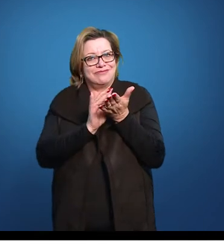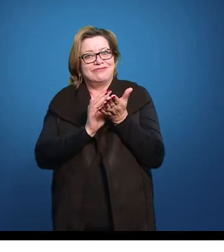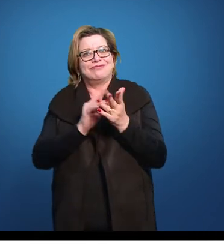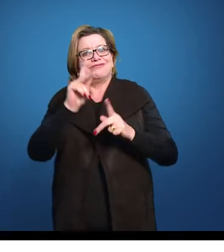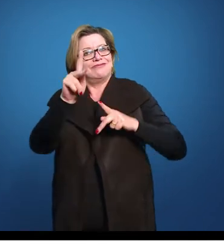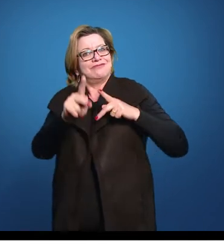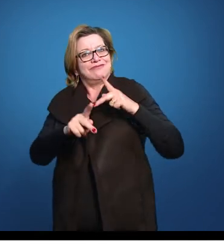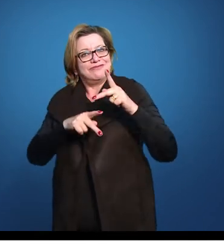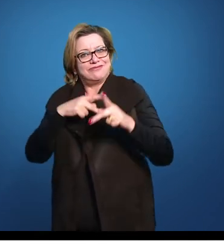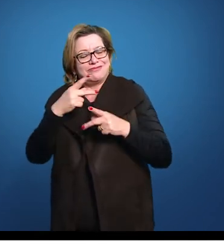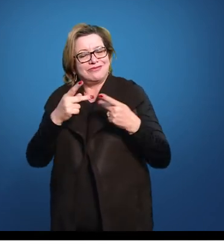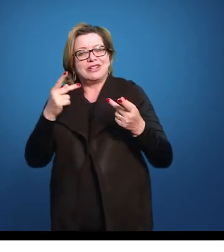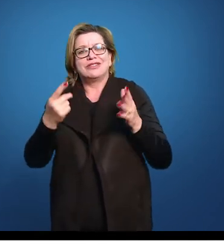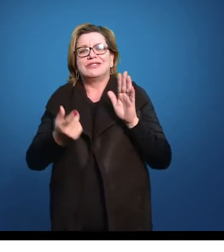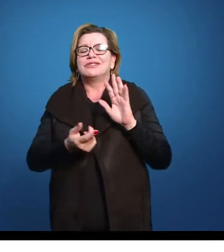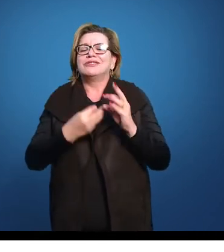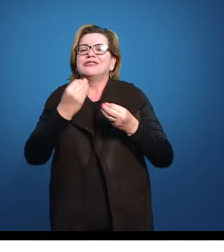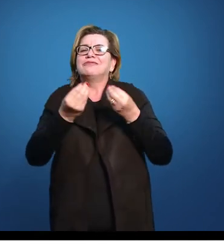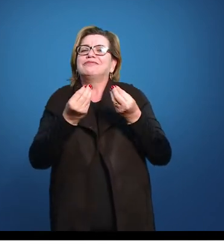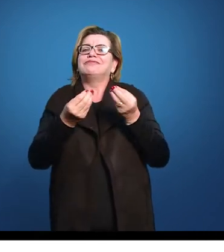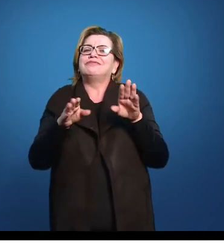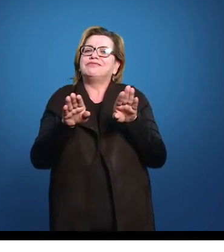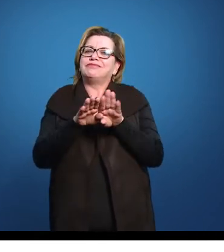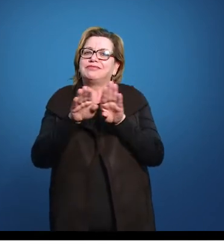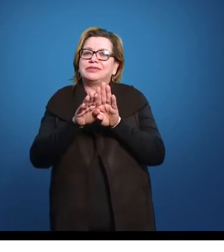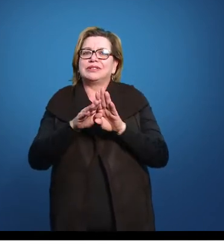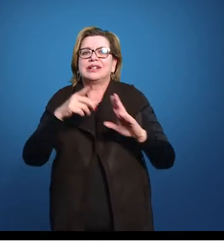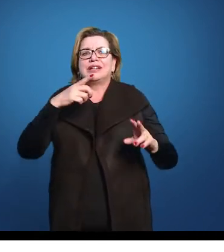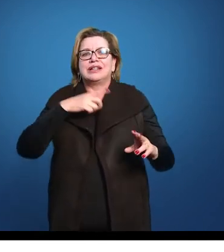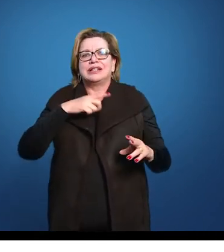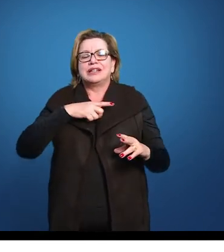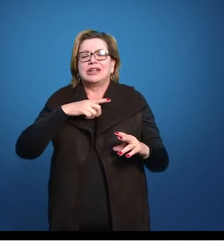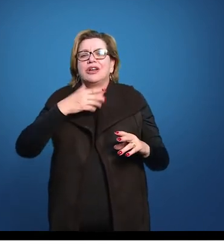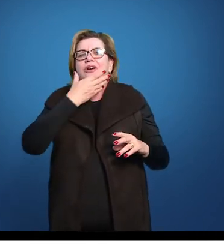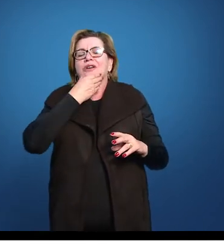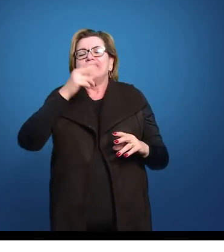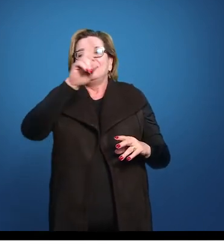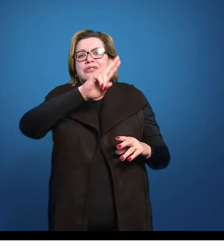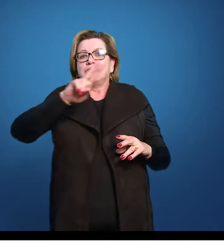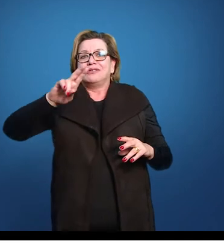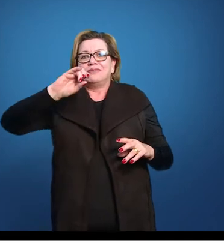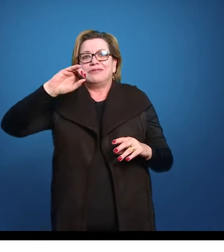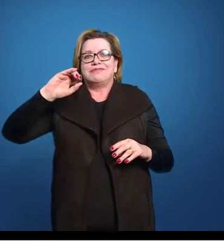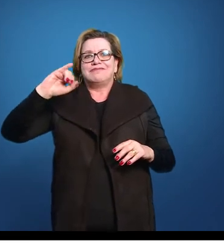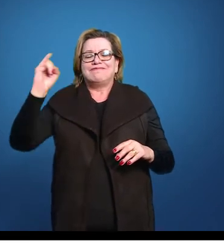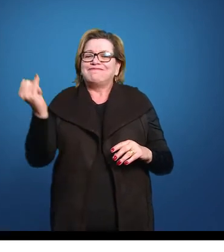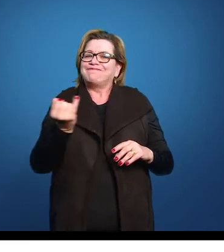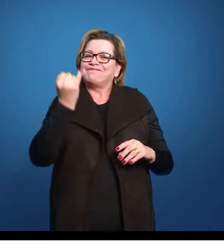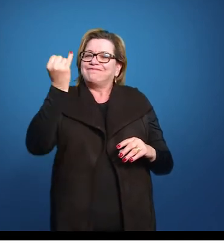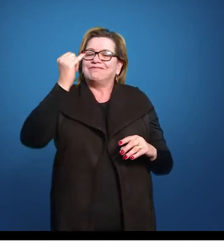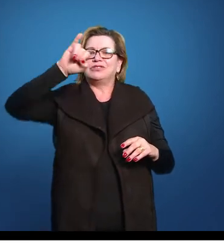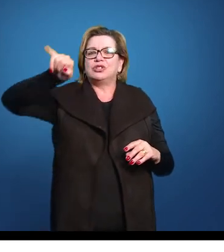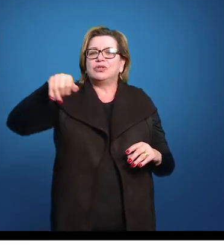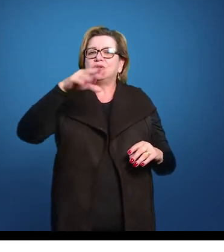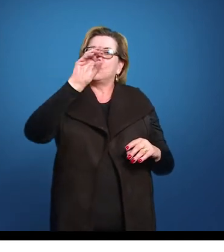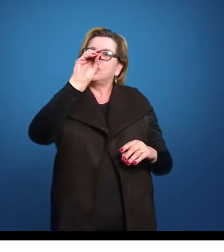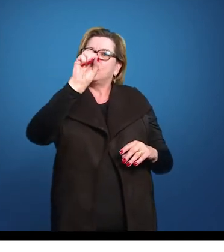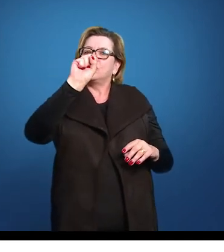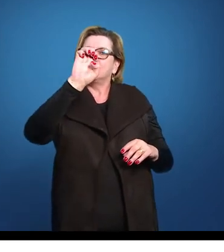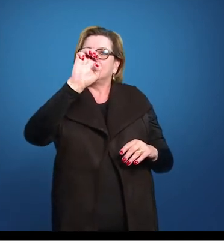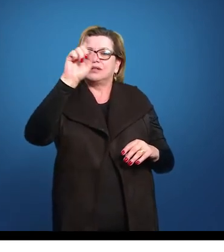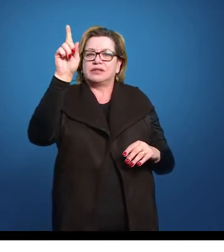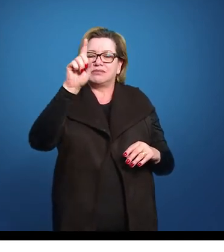Leonardo, o protagonista do romance. E a grande figura do José Delencar, que vai pensar propriamente num projeto